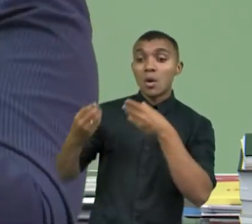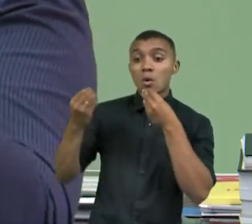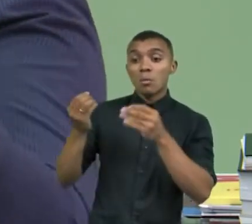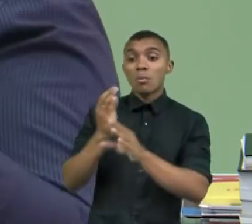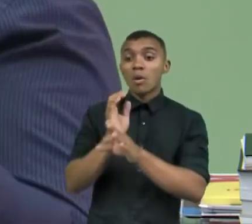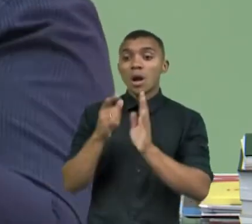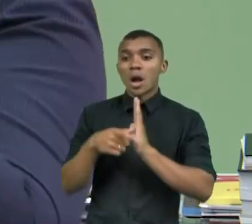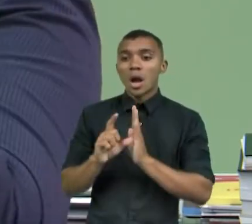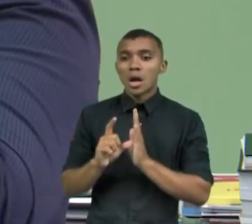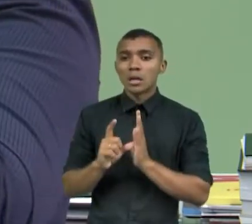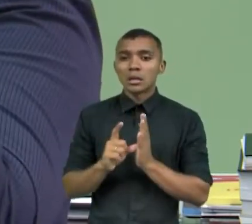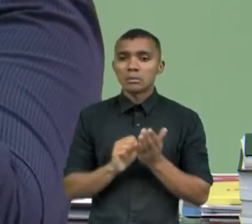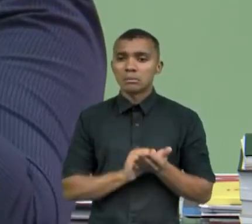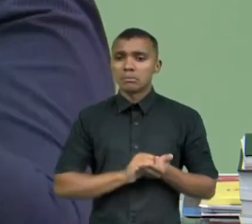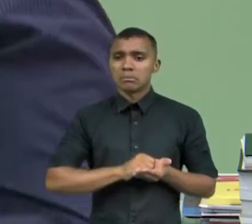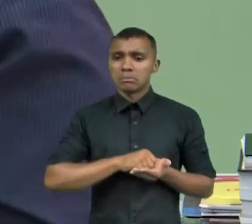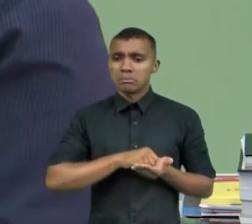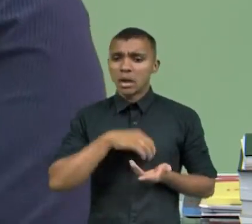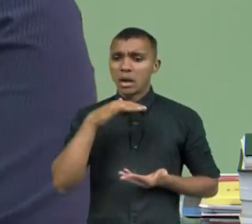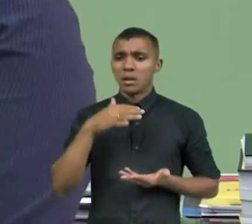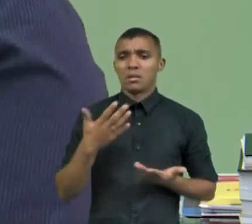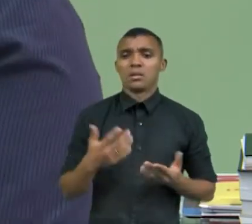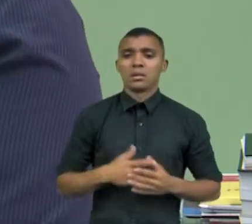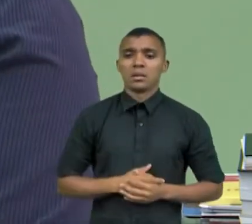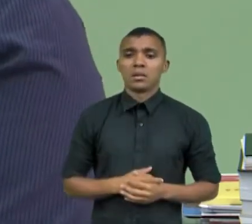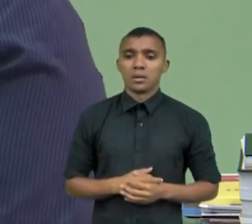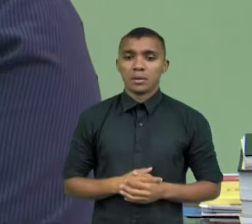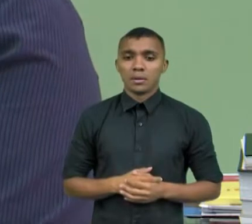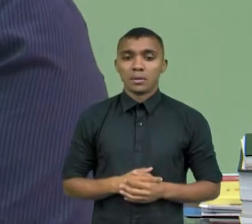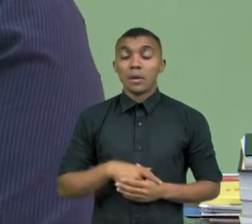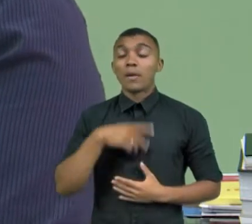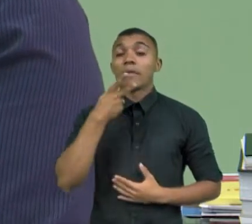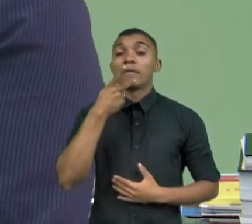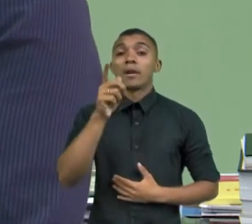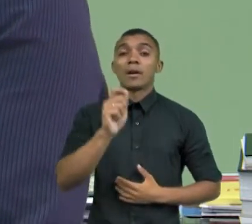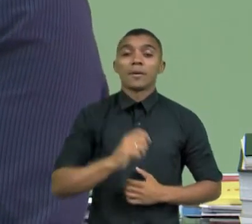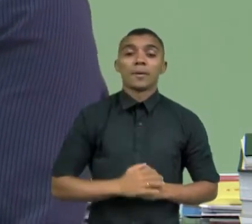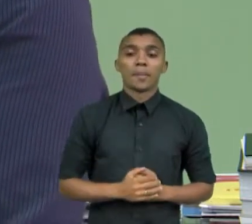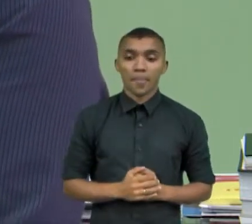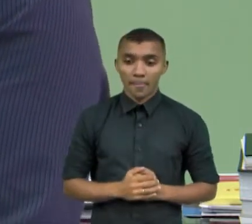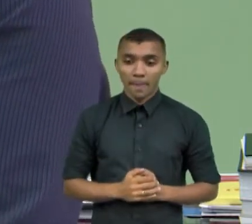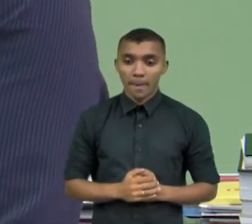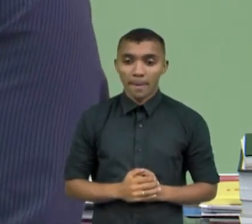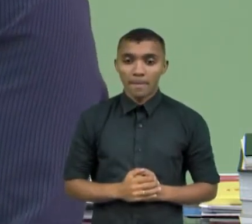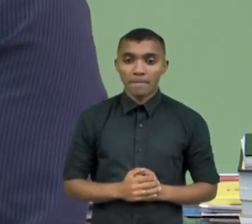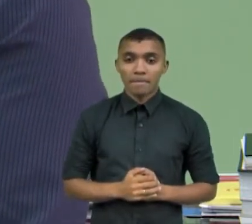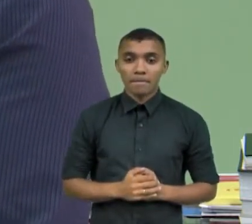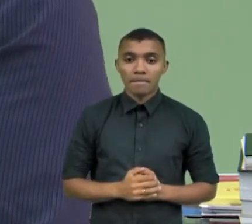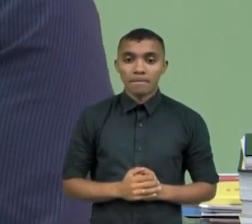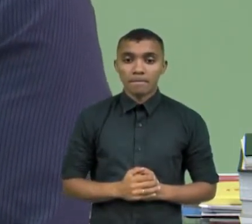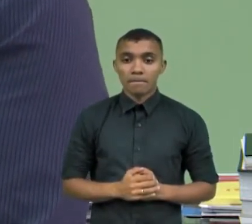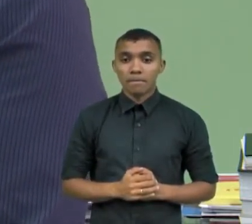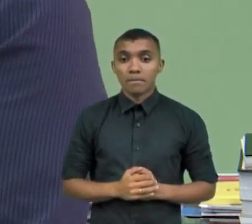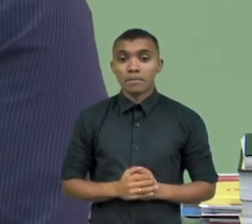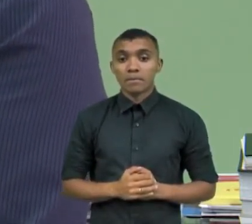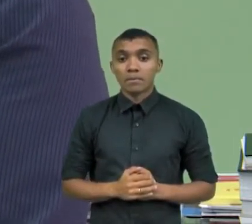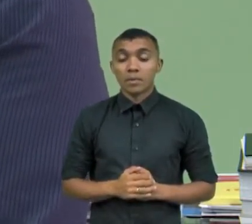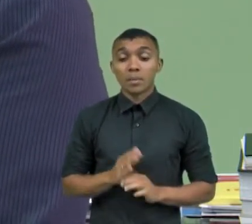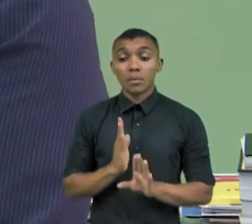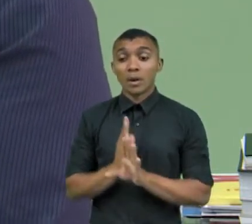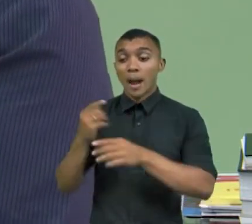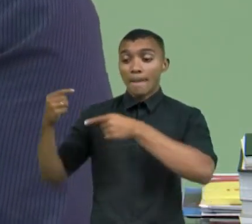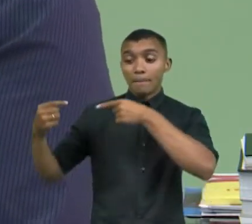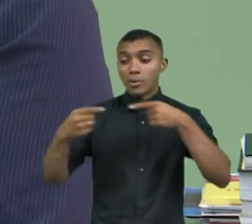é a abstenção. E eu falo pra ele que é algo que não tem efetividade na mudança política.